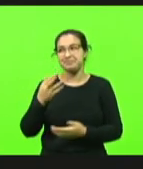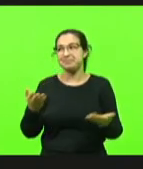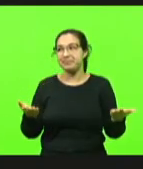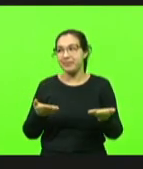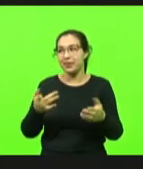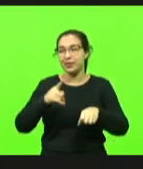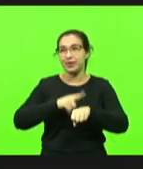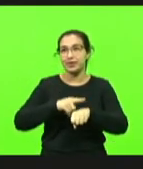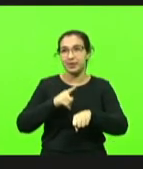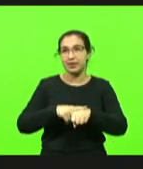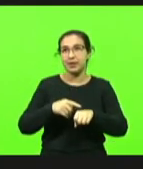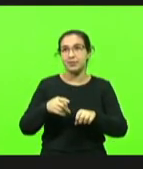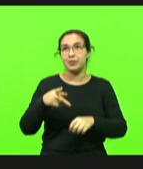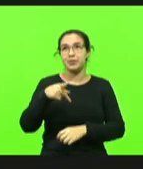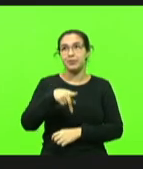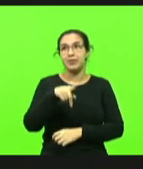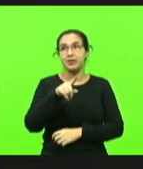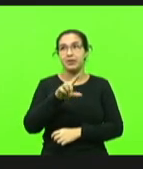o Partido Liberal, PL,